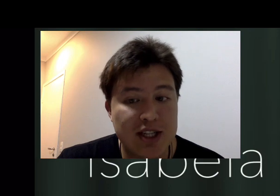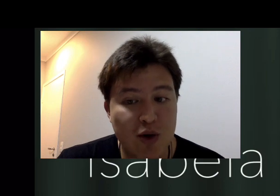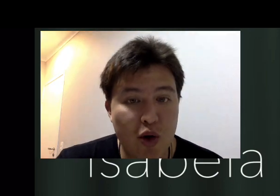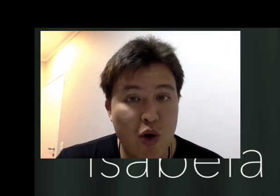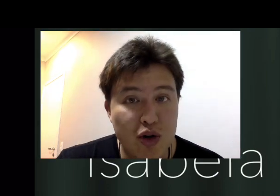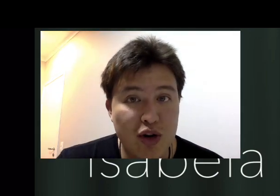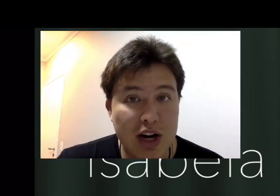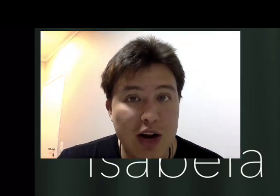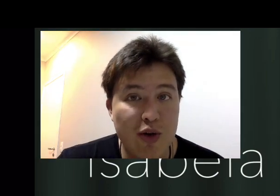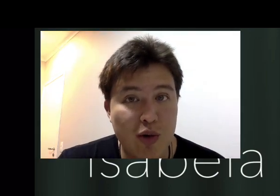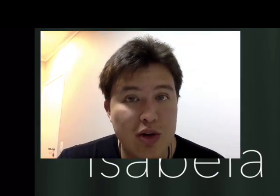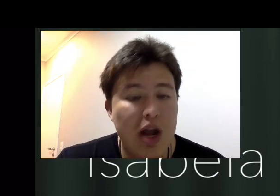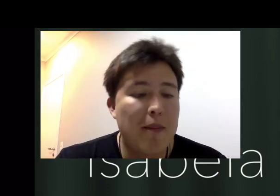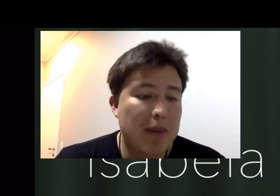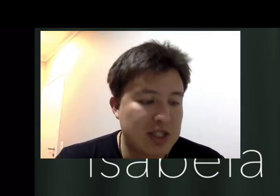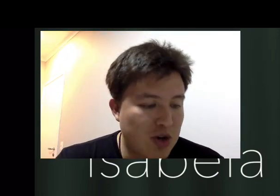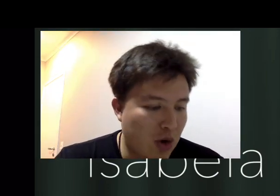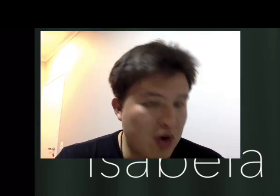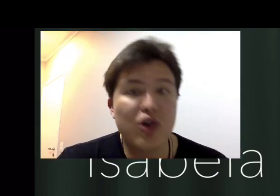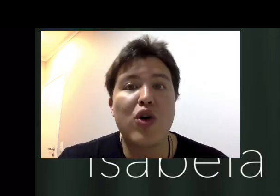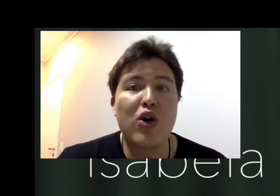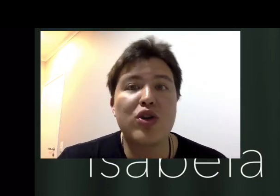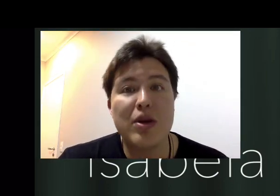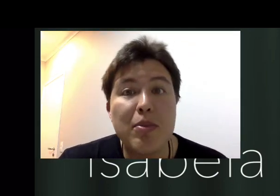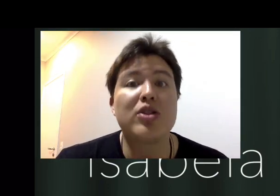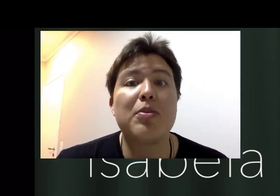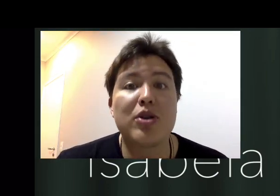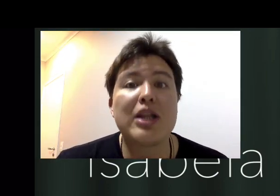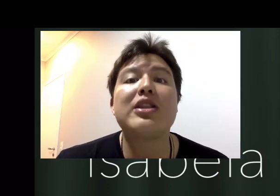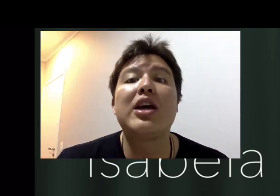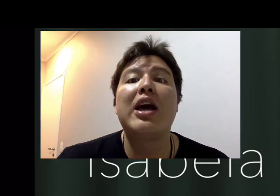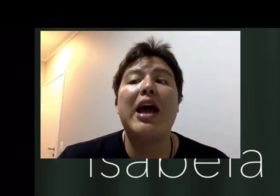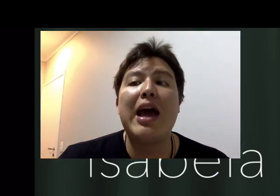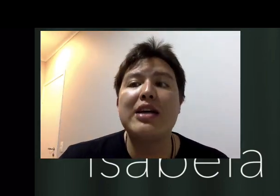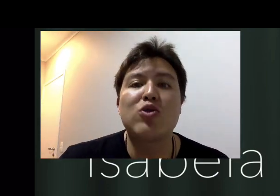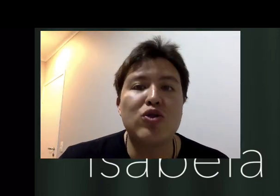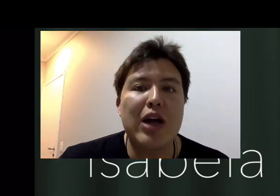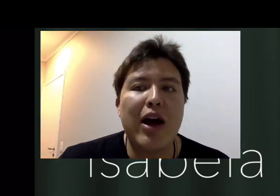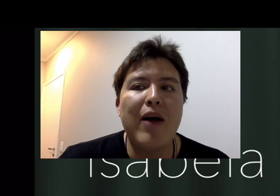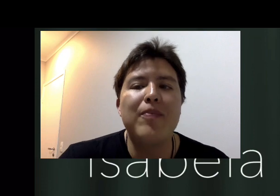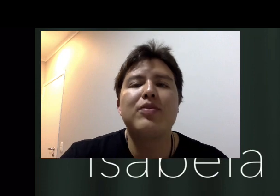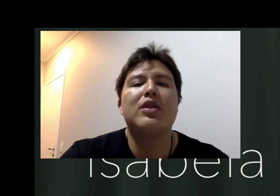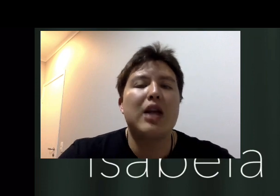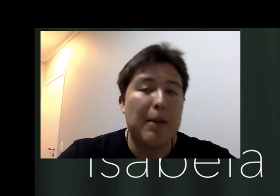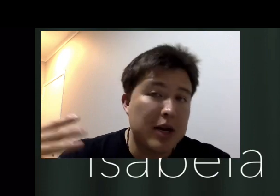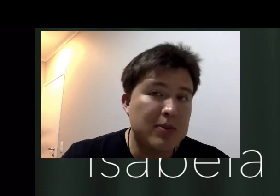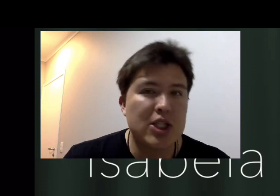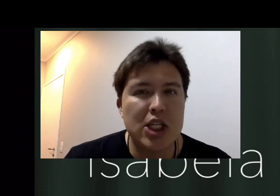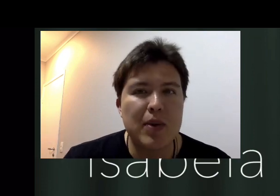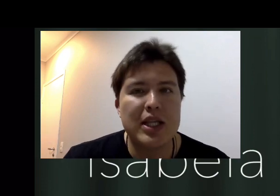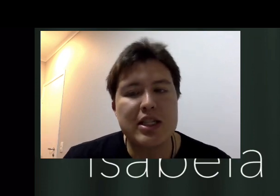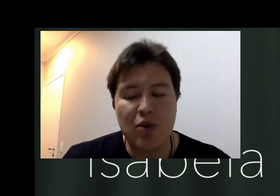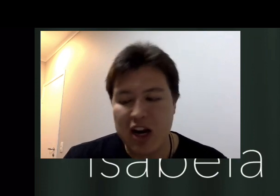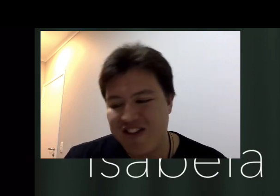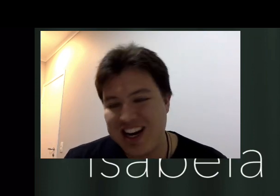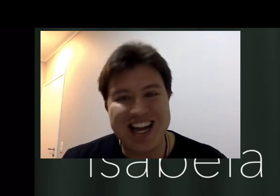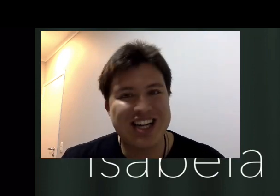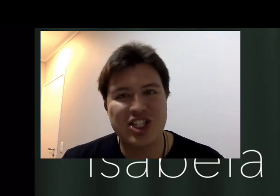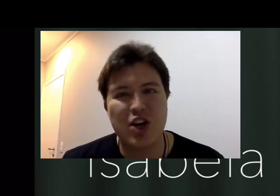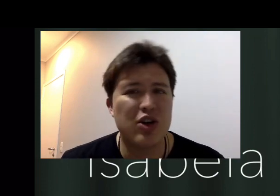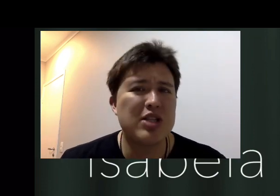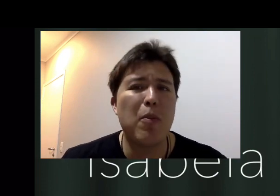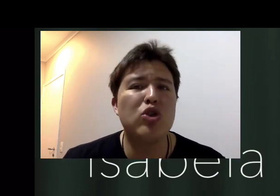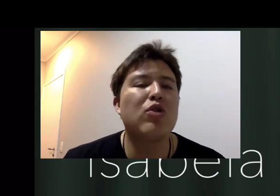vamos ver se eu concordo com ela ou não, mas se concordo ou não concordo, não importa, o importante é escutar a perspectiva desta mulher